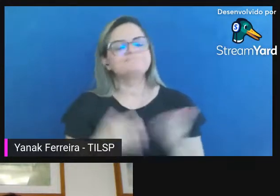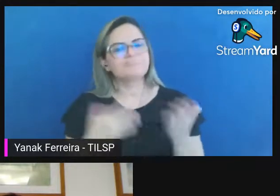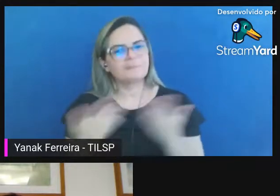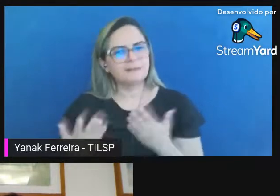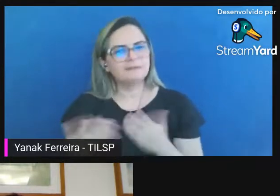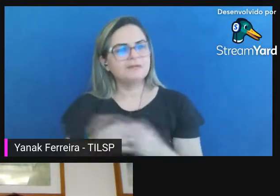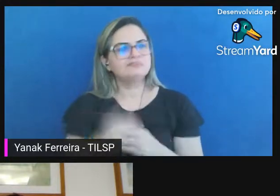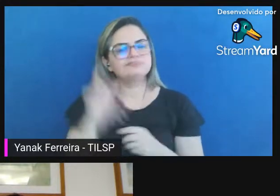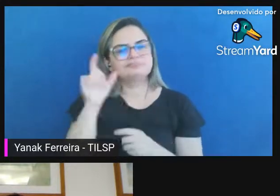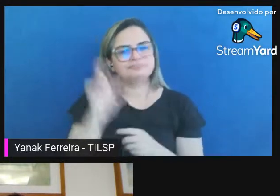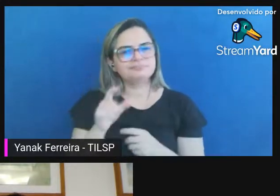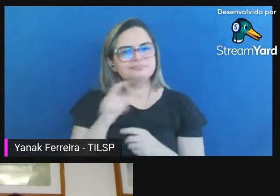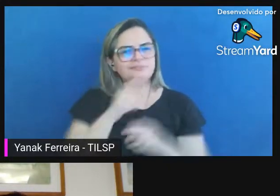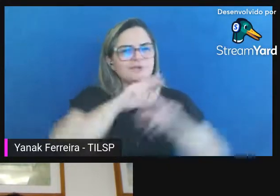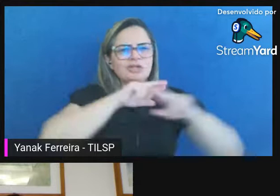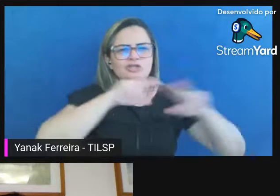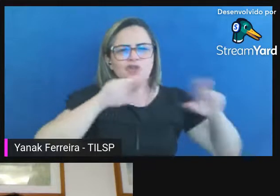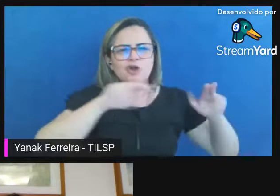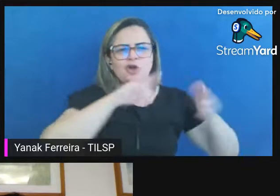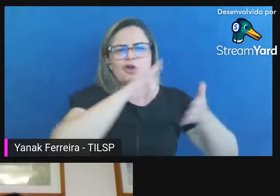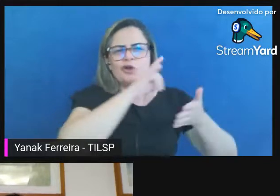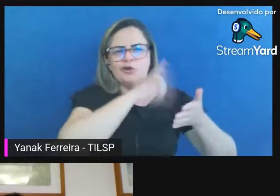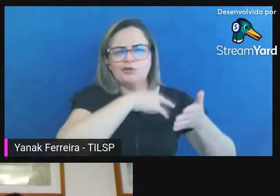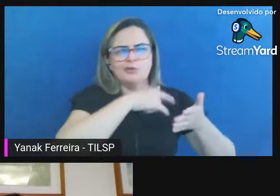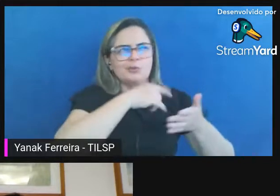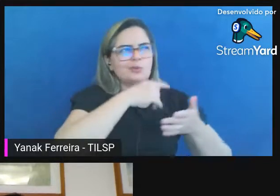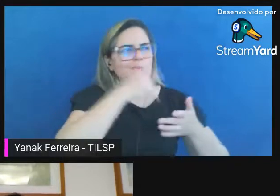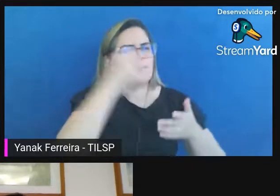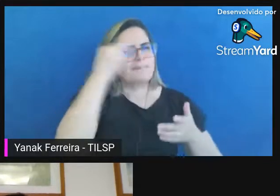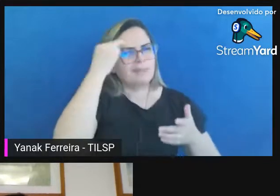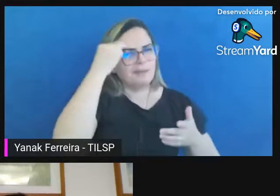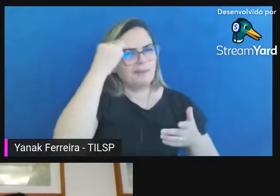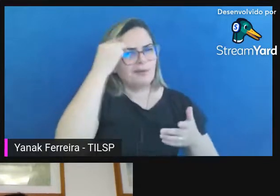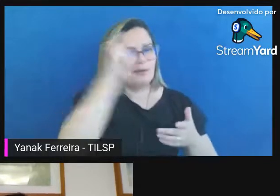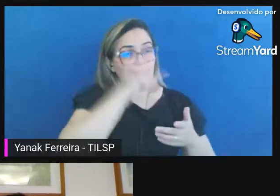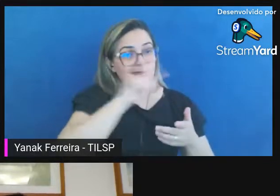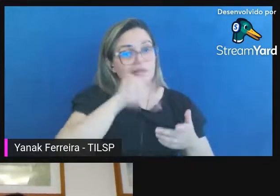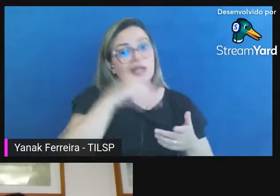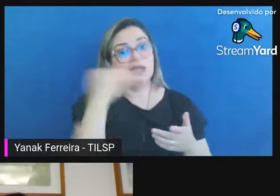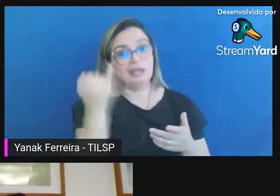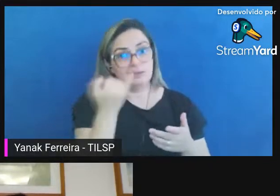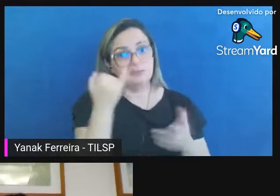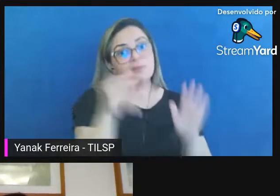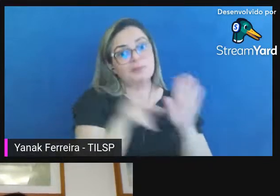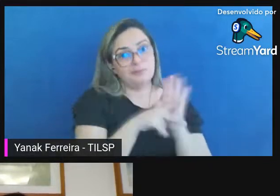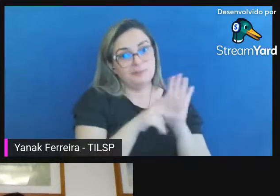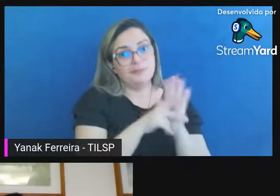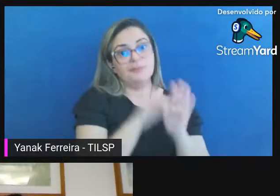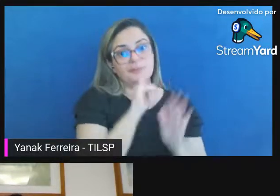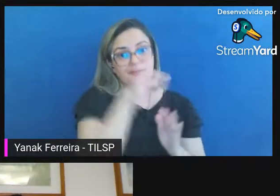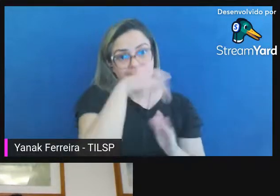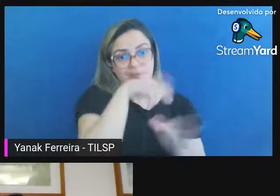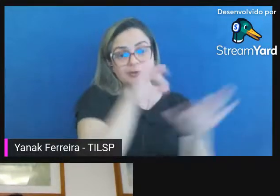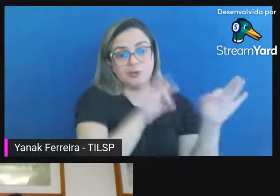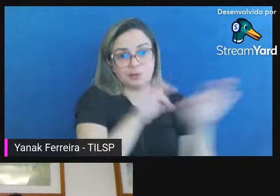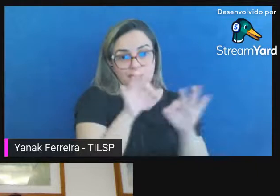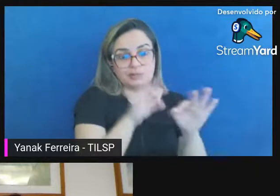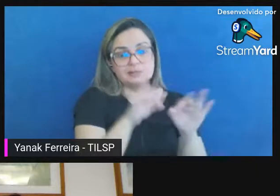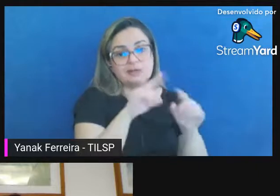dos mais diversos tipos de suporte haja vista que são importantes para aquela instituição organização e acrescentaria